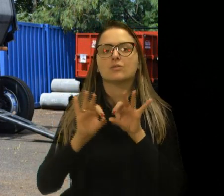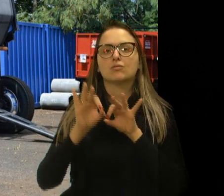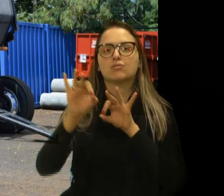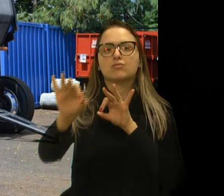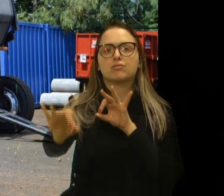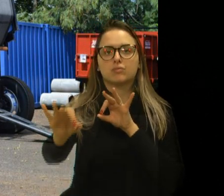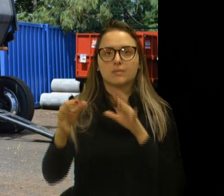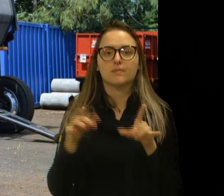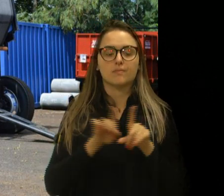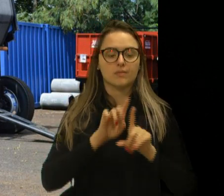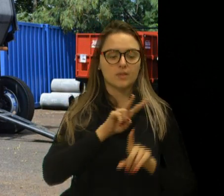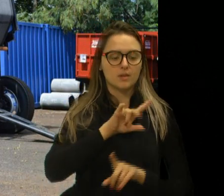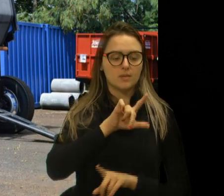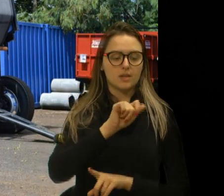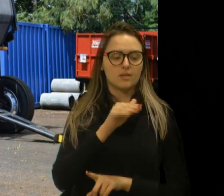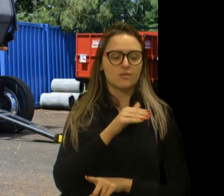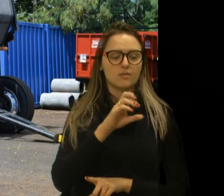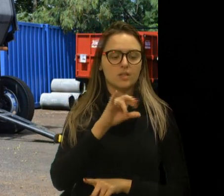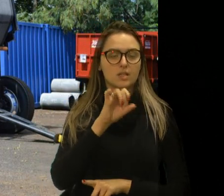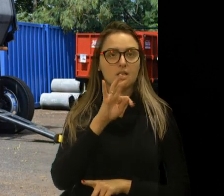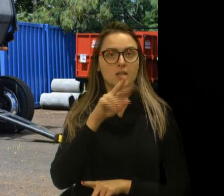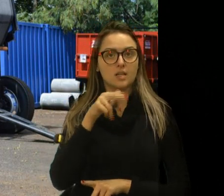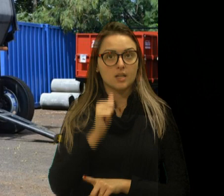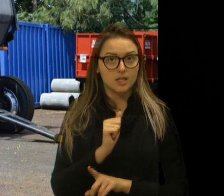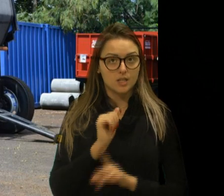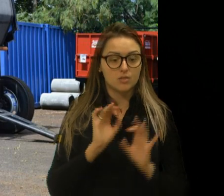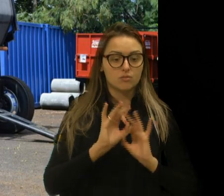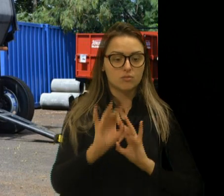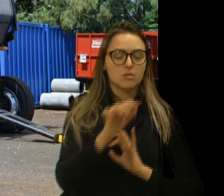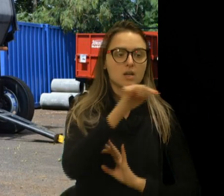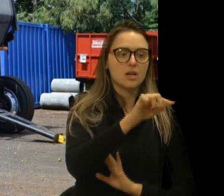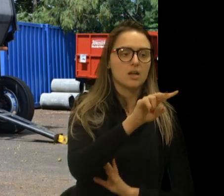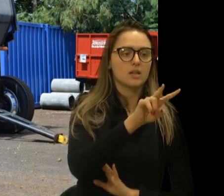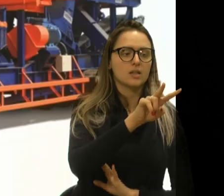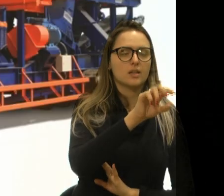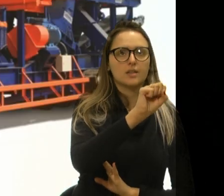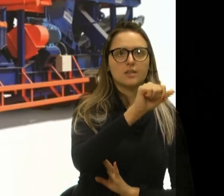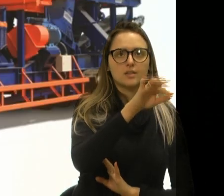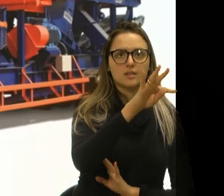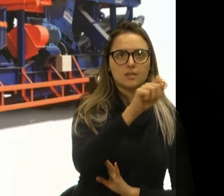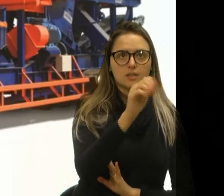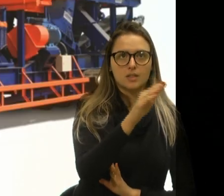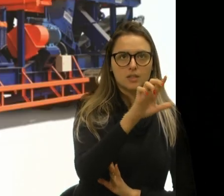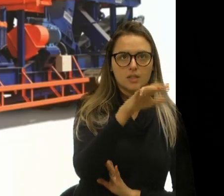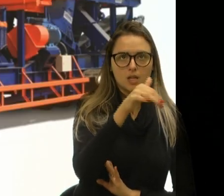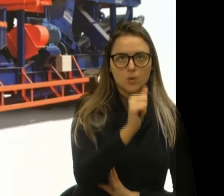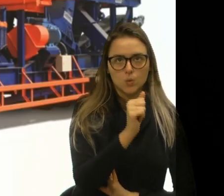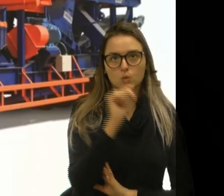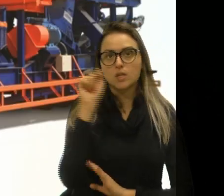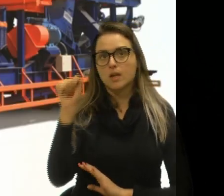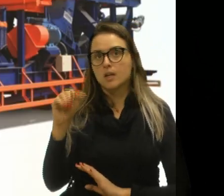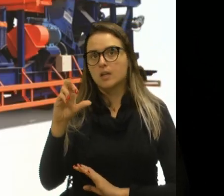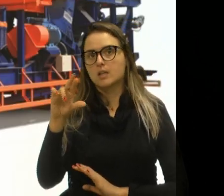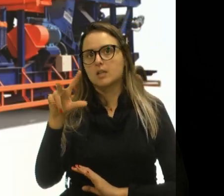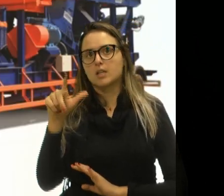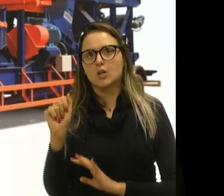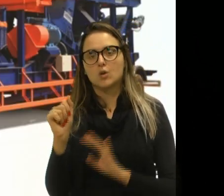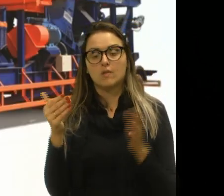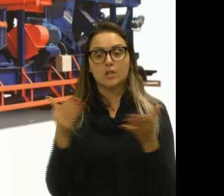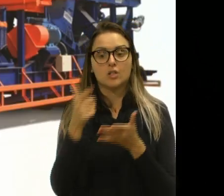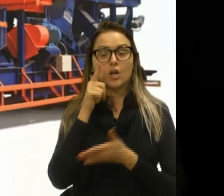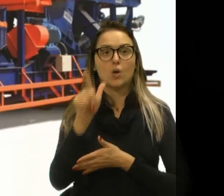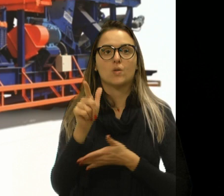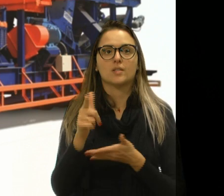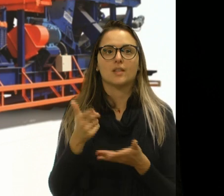um em Vila Cristina, mas se dessem uns dois, um em Santa Lúcia, vereador Edicales, e um lá em Criúva, já atenderia todo